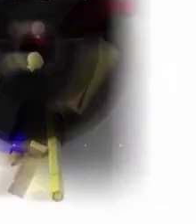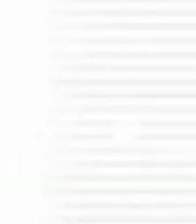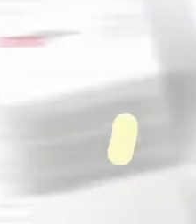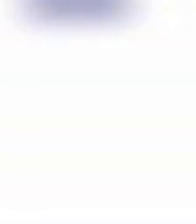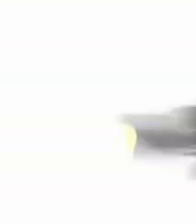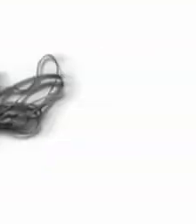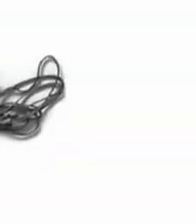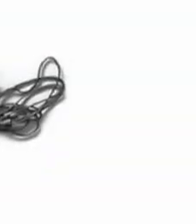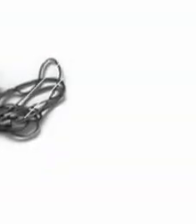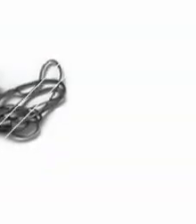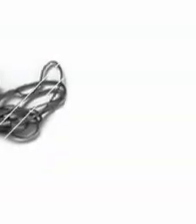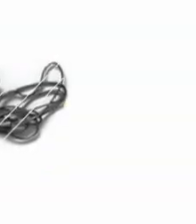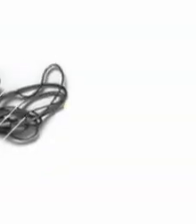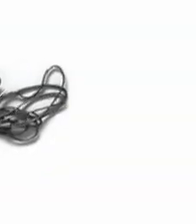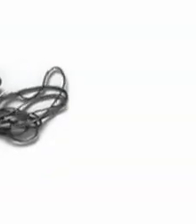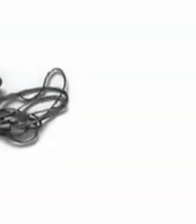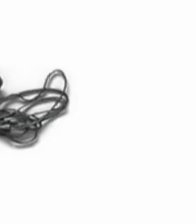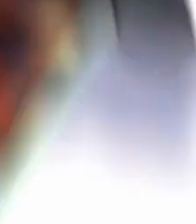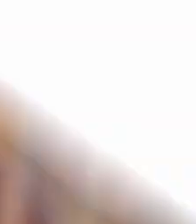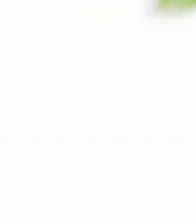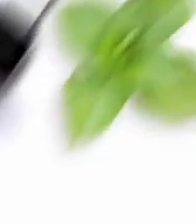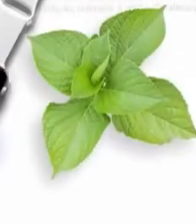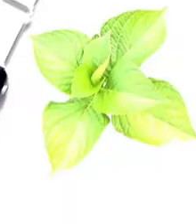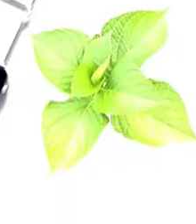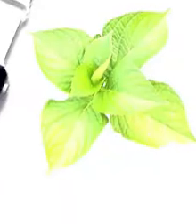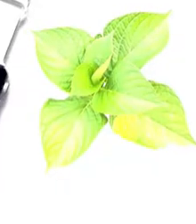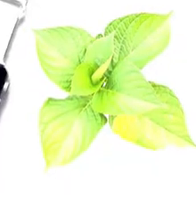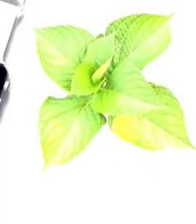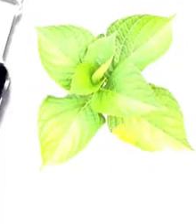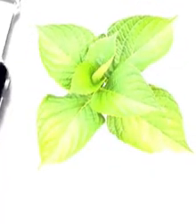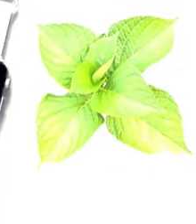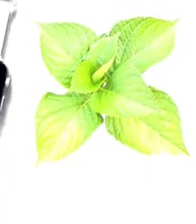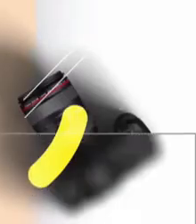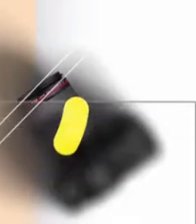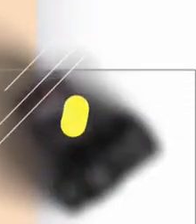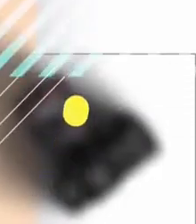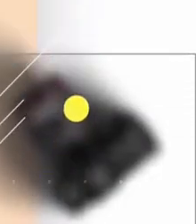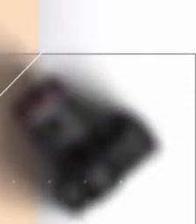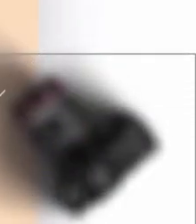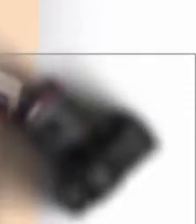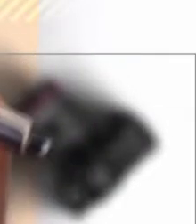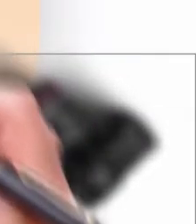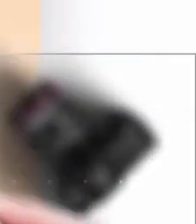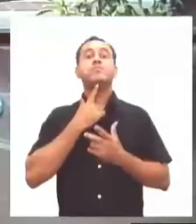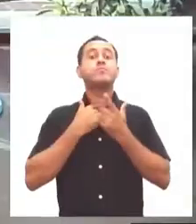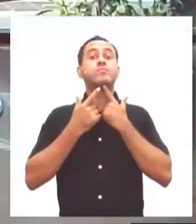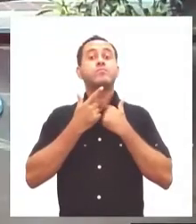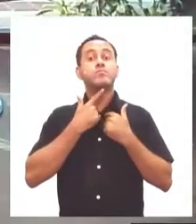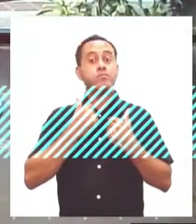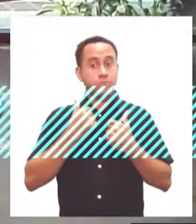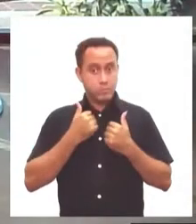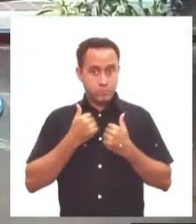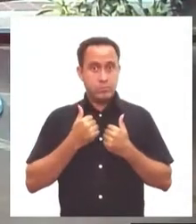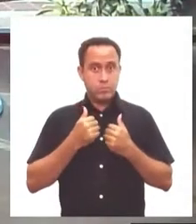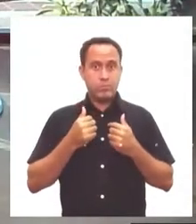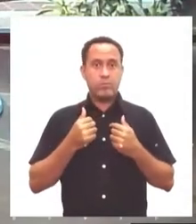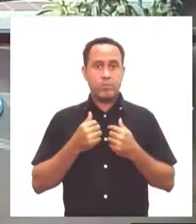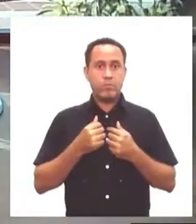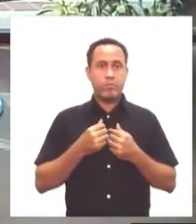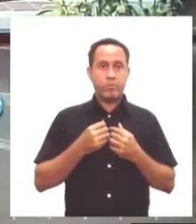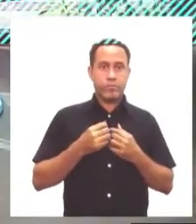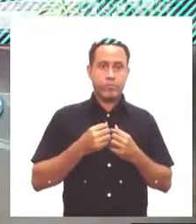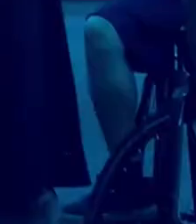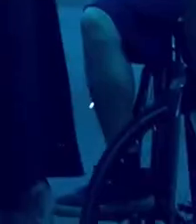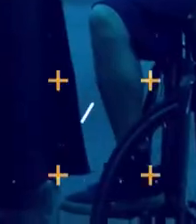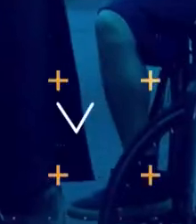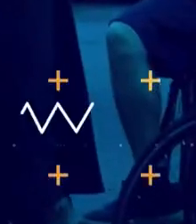o programa que vai além do que é noticiado. Mergulha na informação, além da pauta, com Sara Medeiros e Kátia